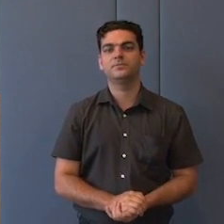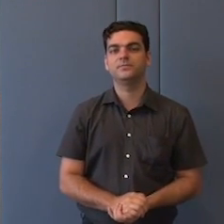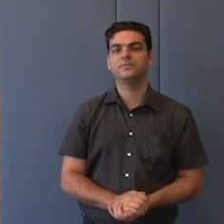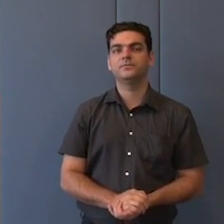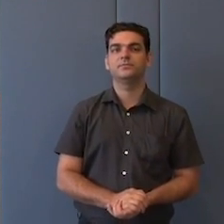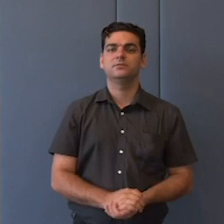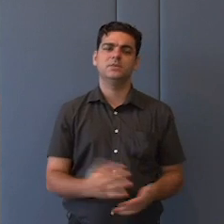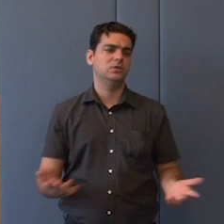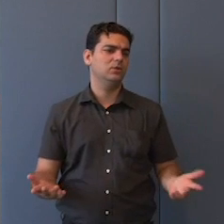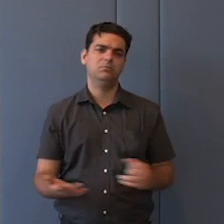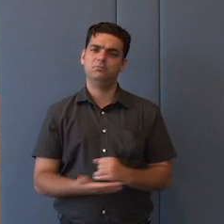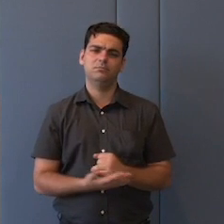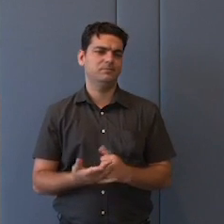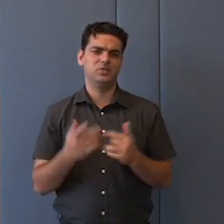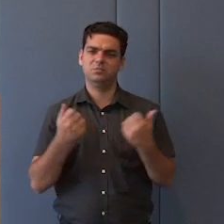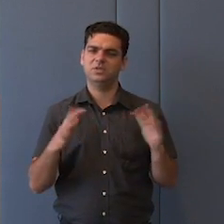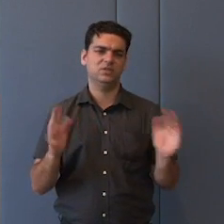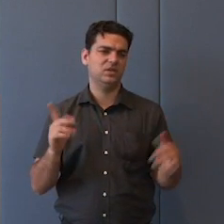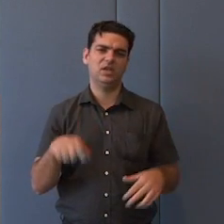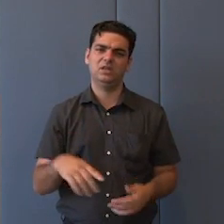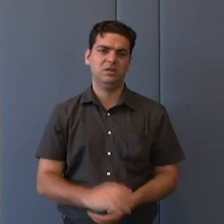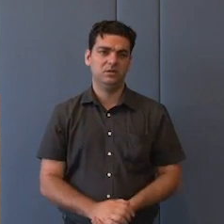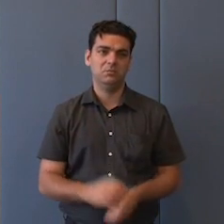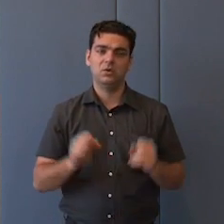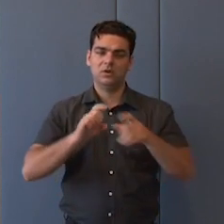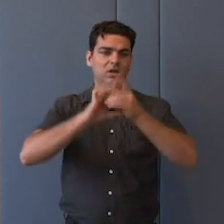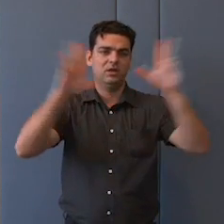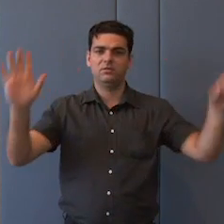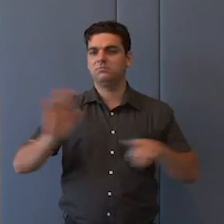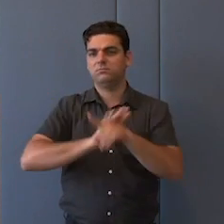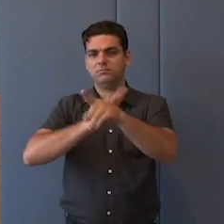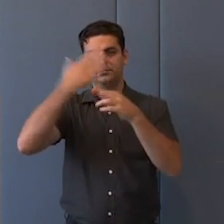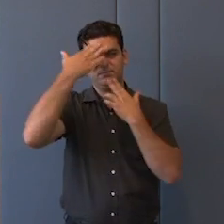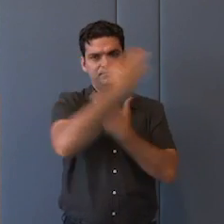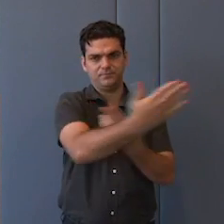Basicamente é isso. Queria abrir para perguntas. Obrigado.